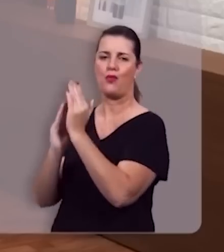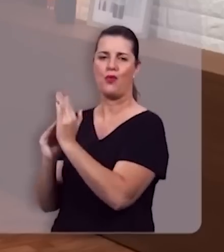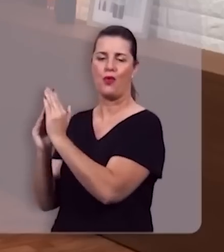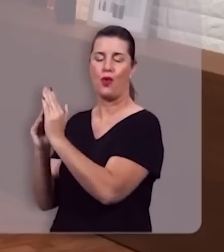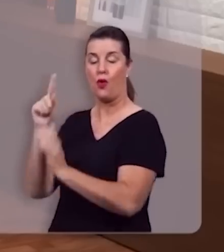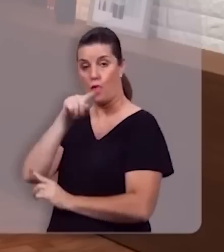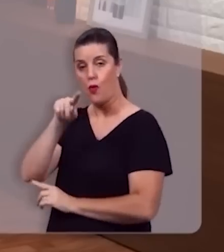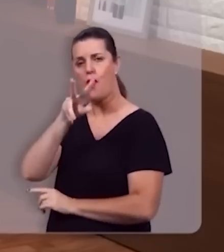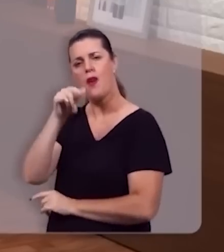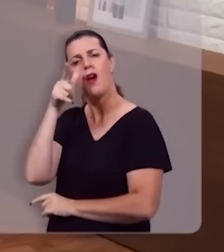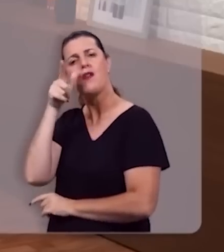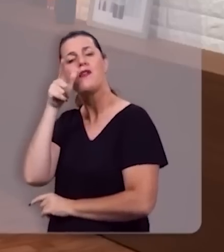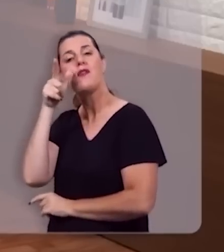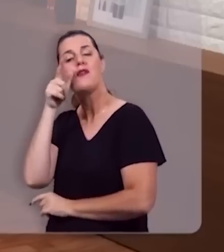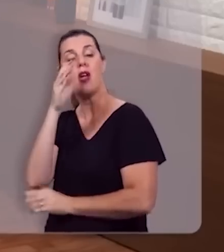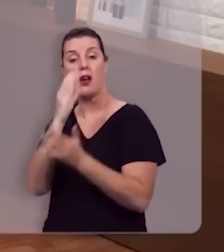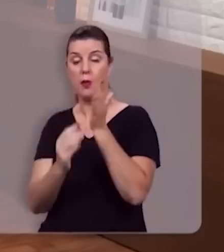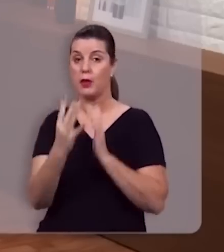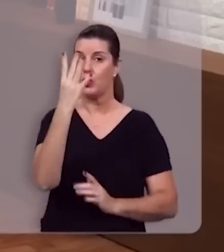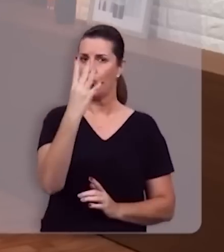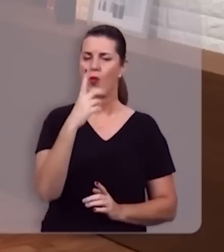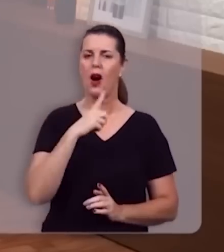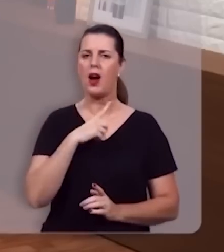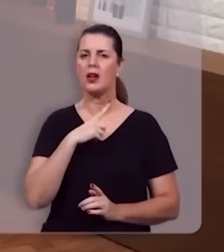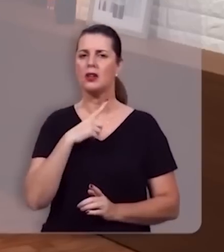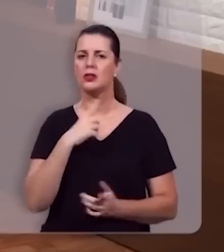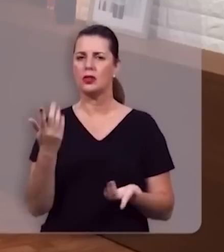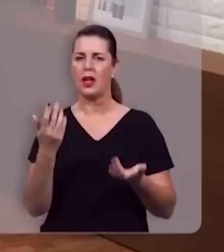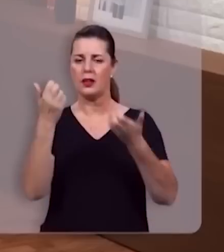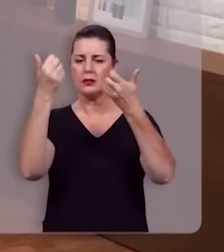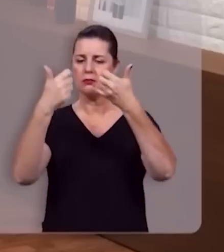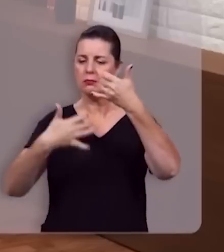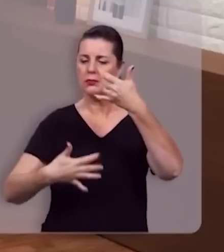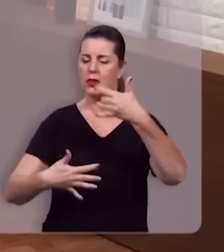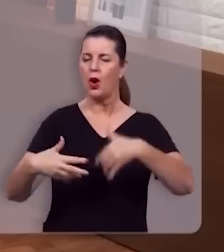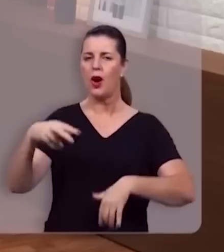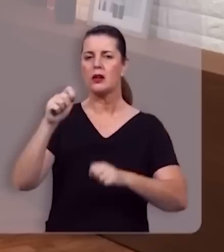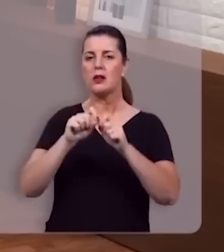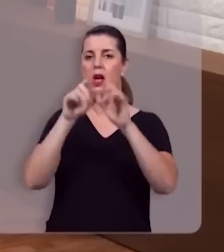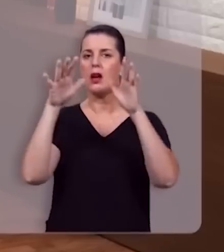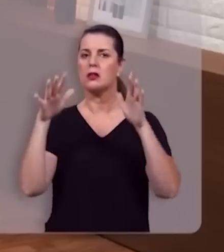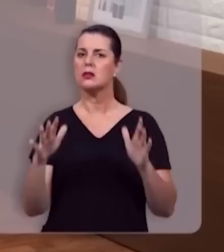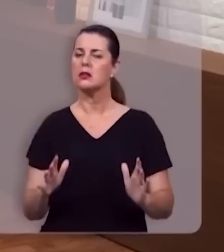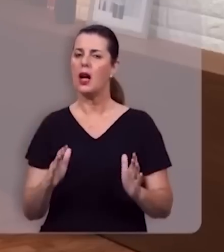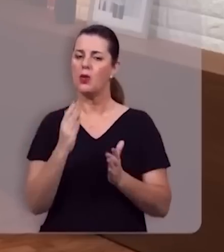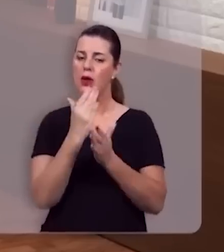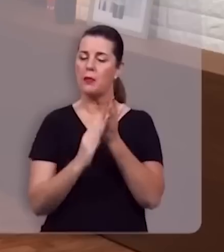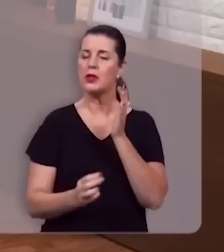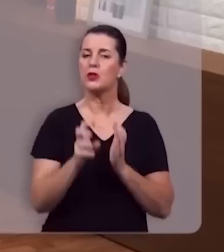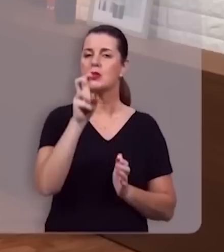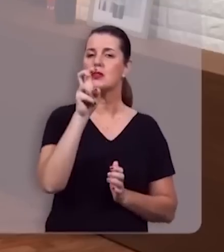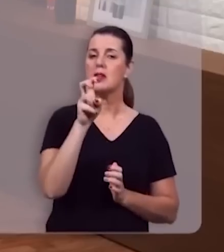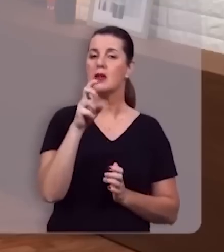Você vai ver que no capítulo 4 tem o oratório da criação, no capítulo 5 de Apocalipse tem o oratório